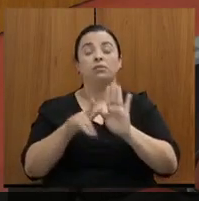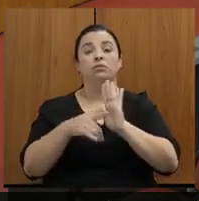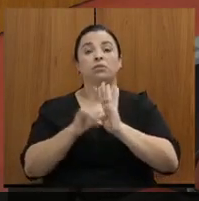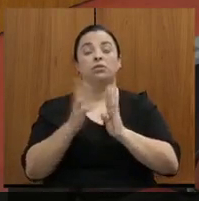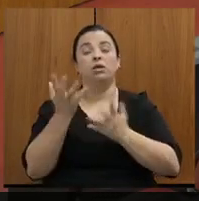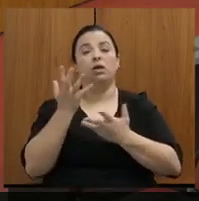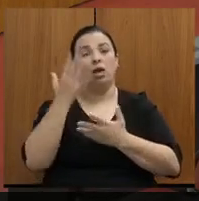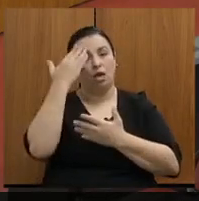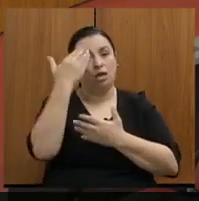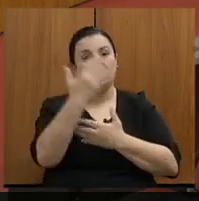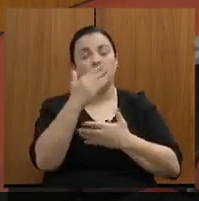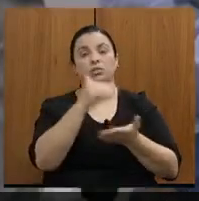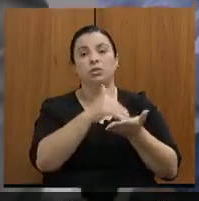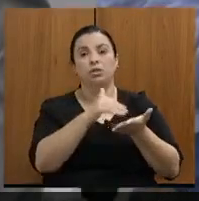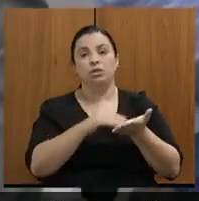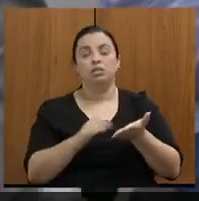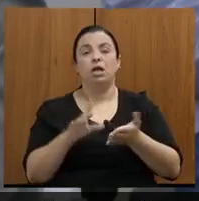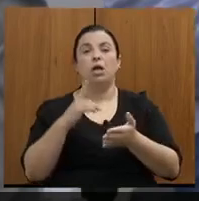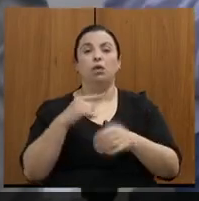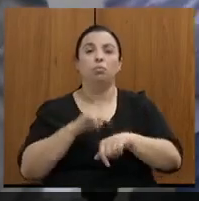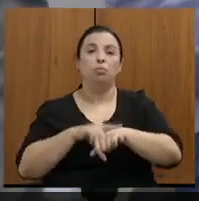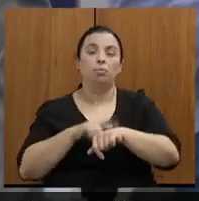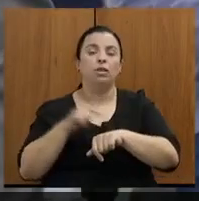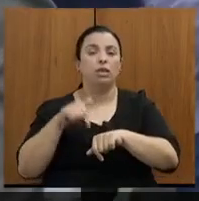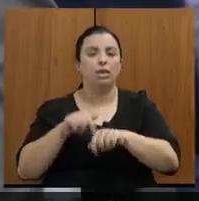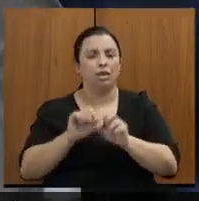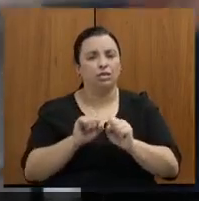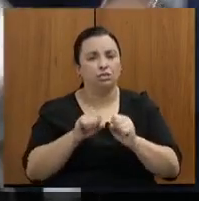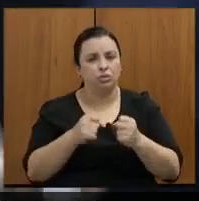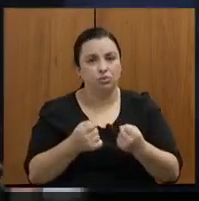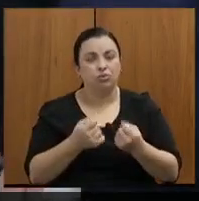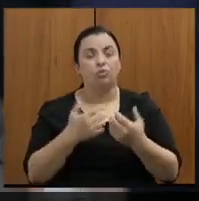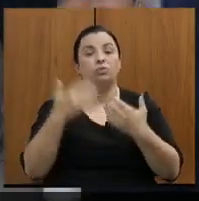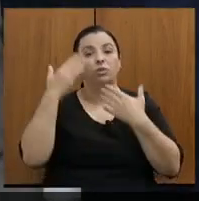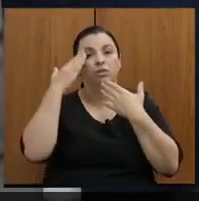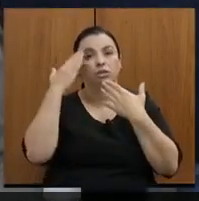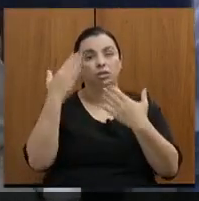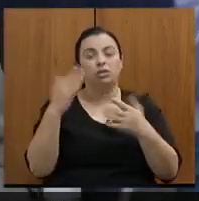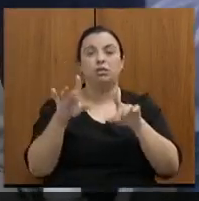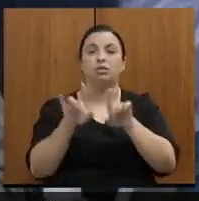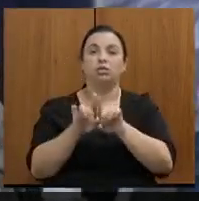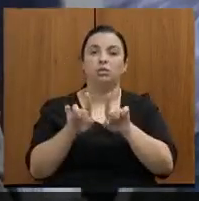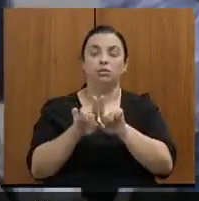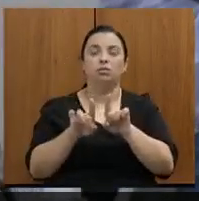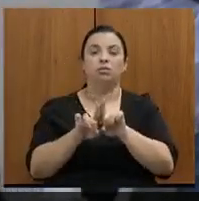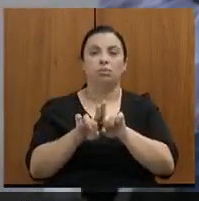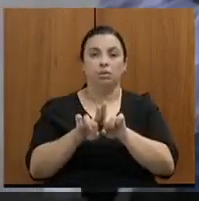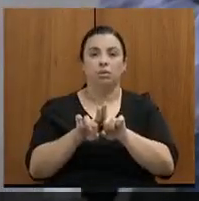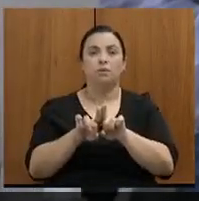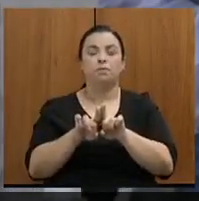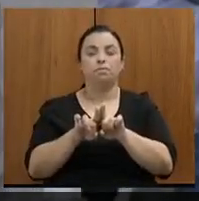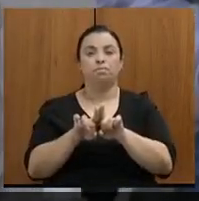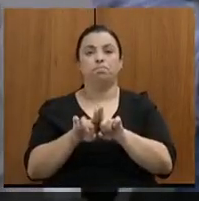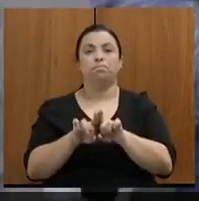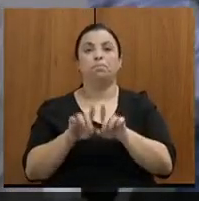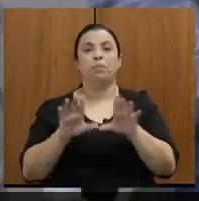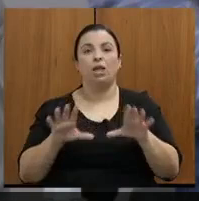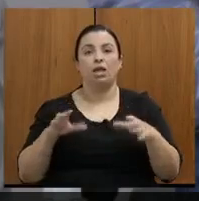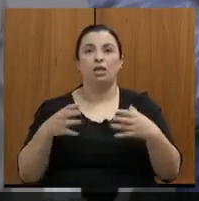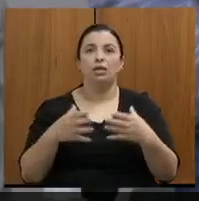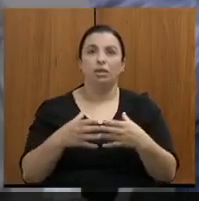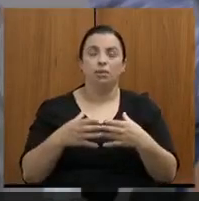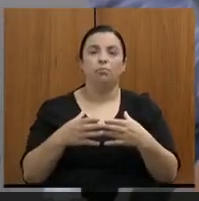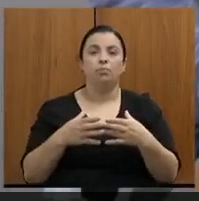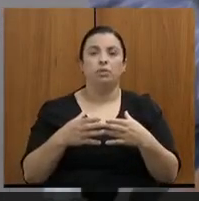pelo tempo aqui conosco, esse esforço. Agradecer também a equipe, não é?